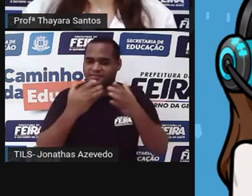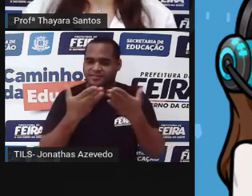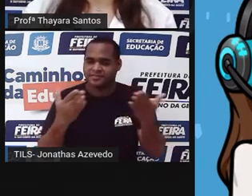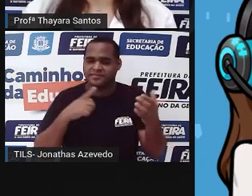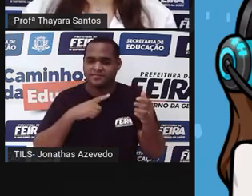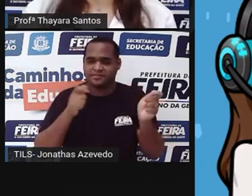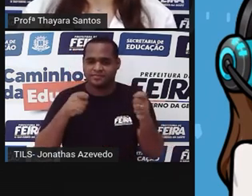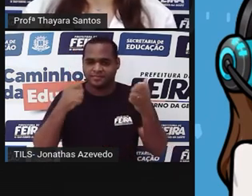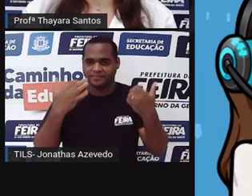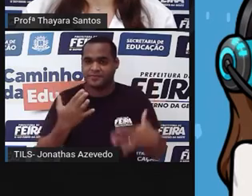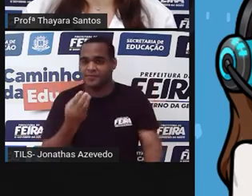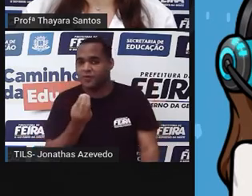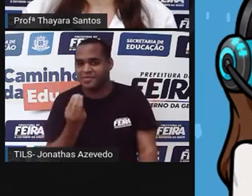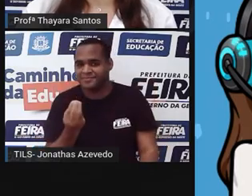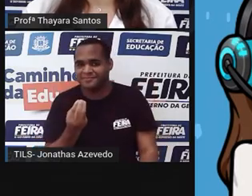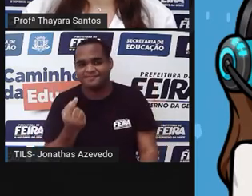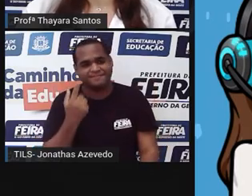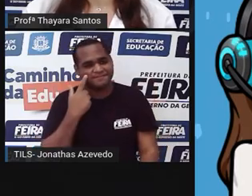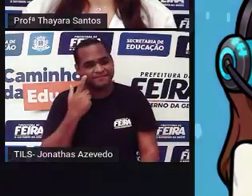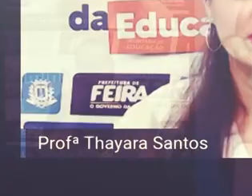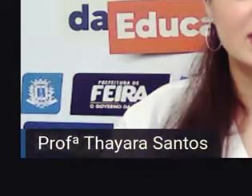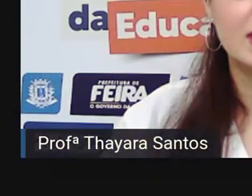é que vai funcionar essa atividade. Vou clicar aqui.